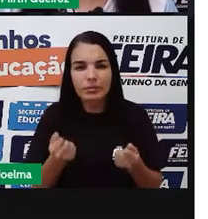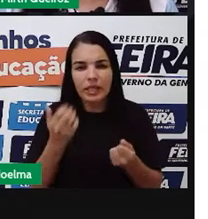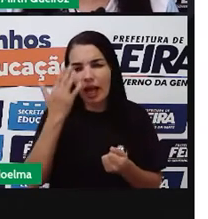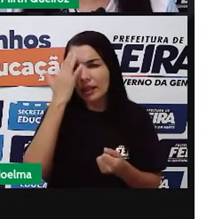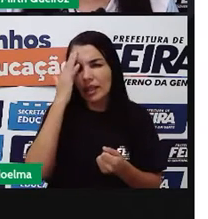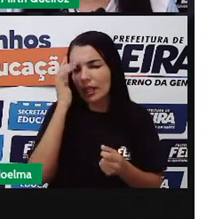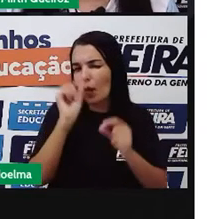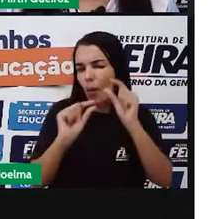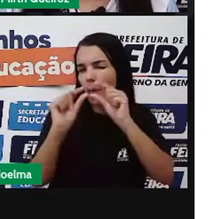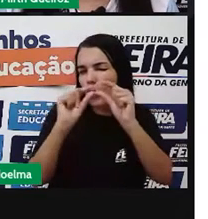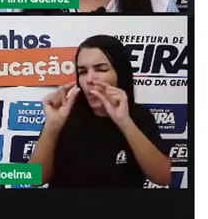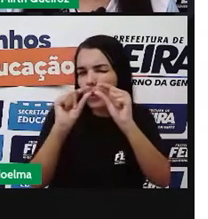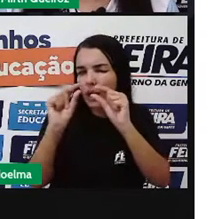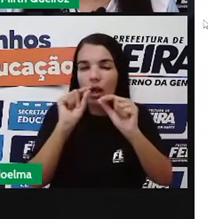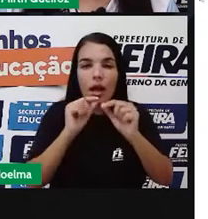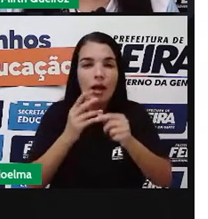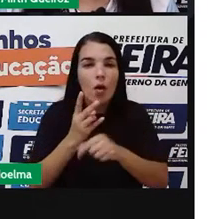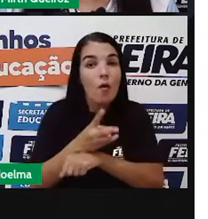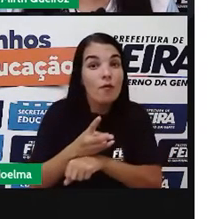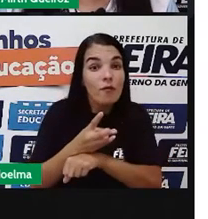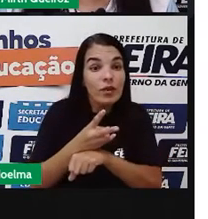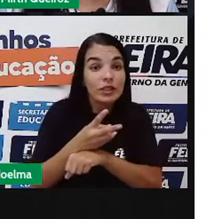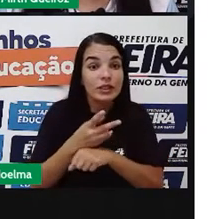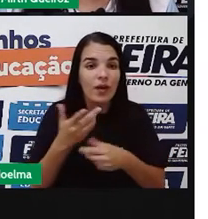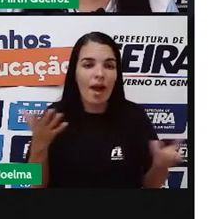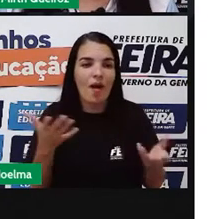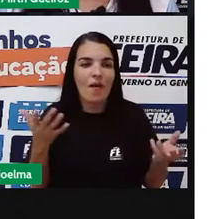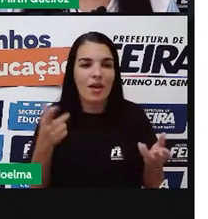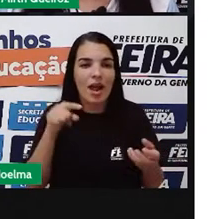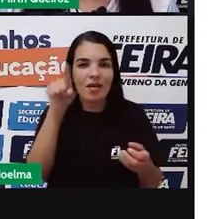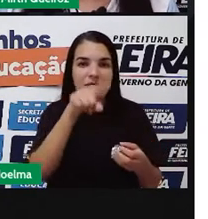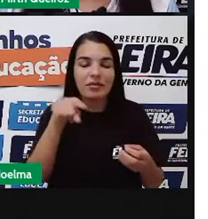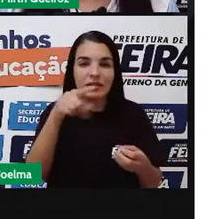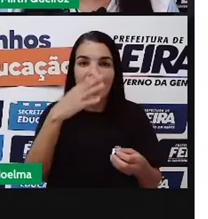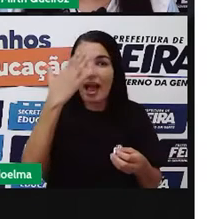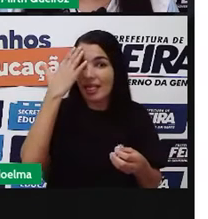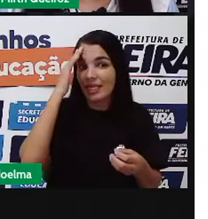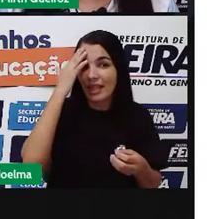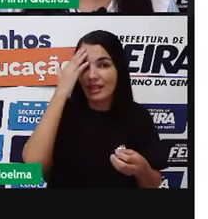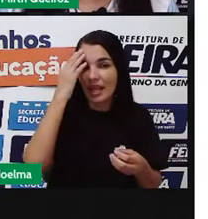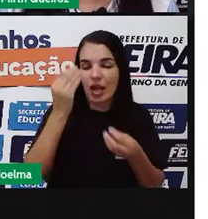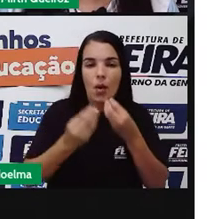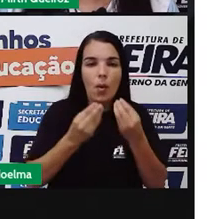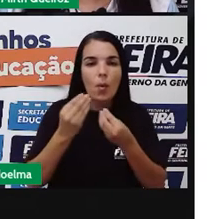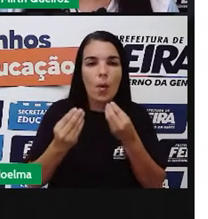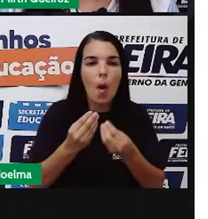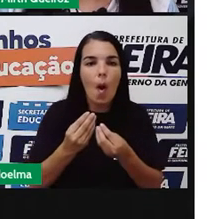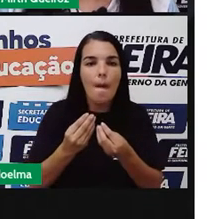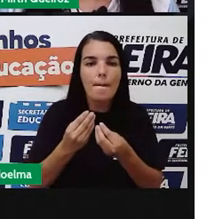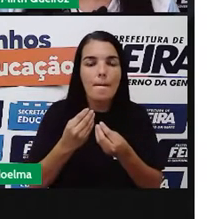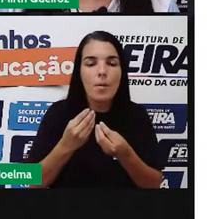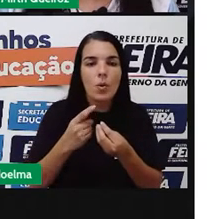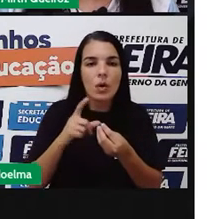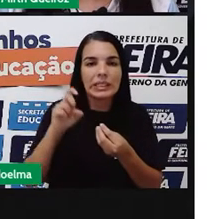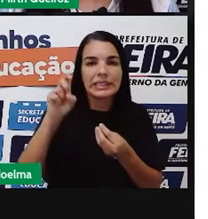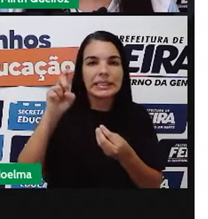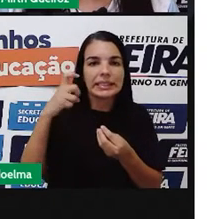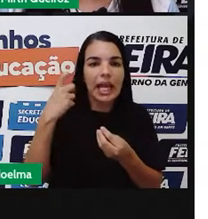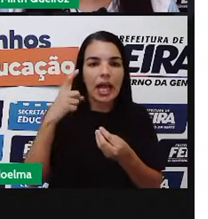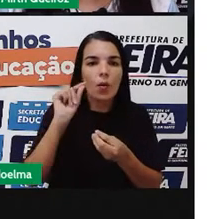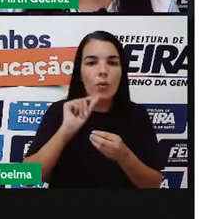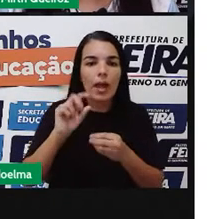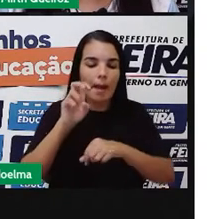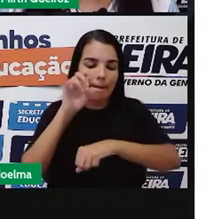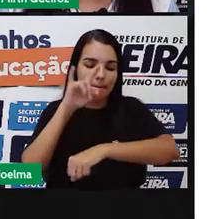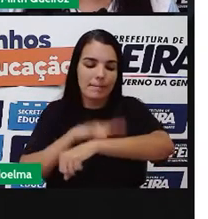um pouquinho aí a partir deste vídeo, né? Documentário, é um documentário, Banheiros